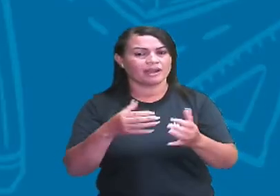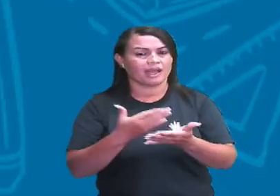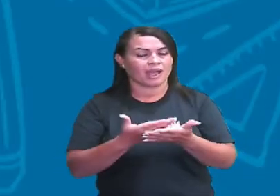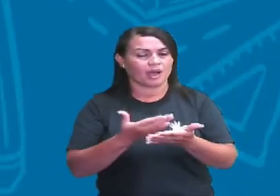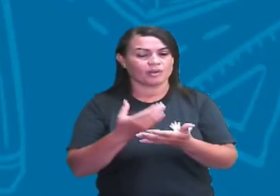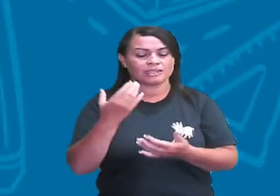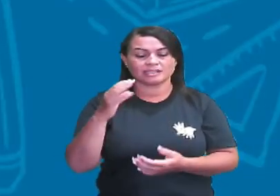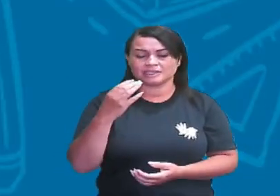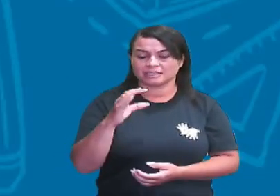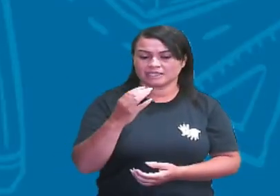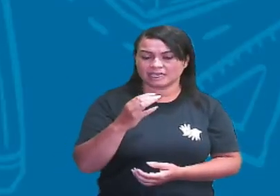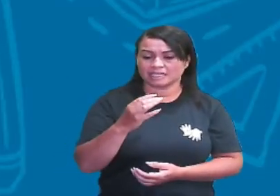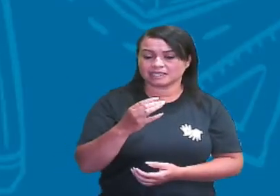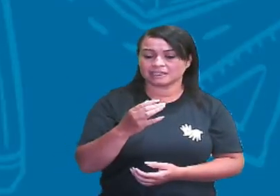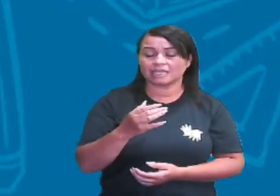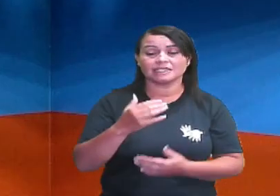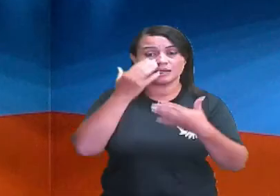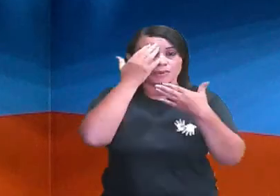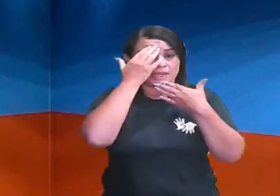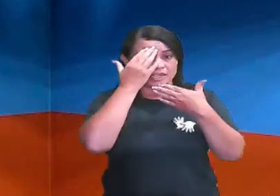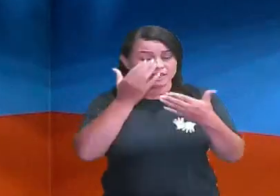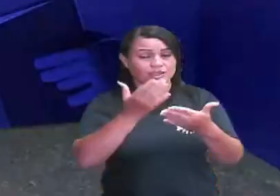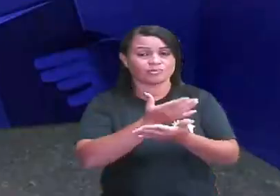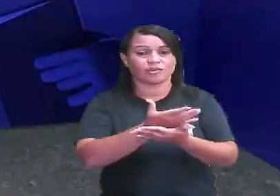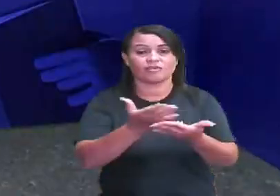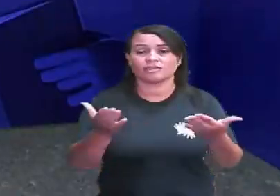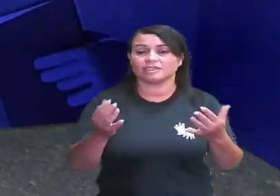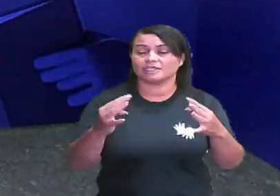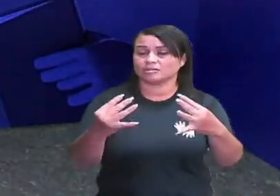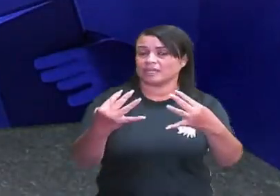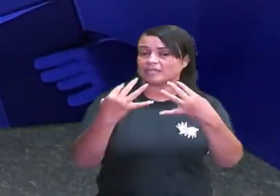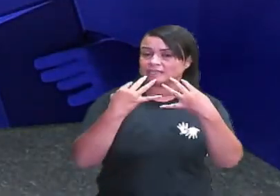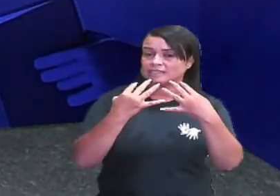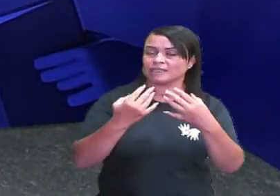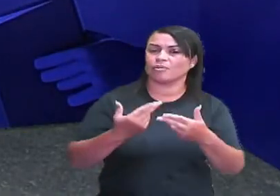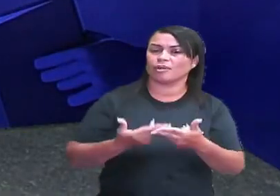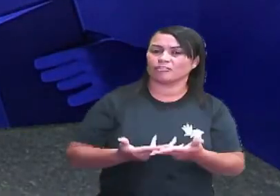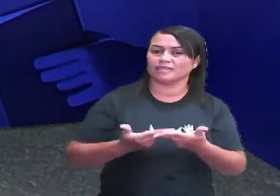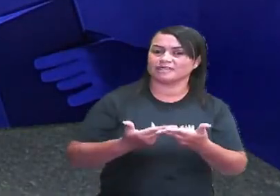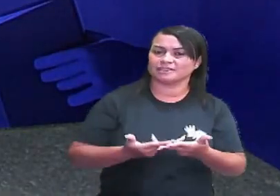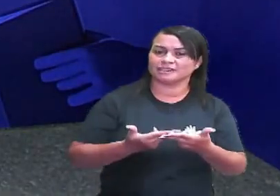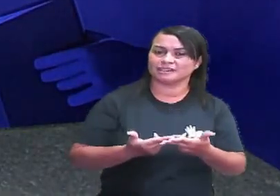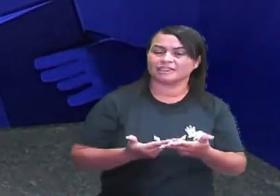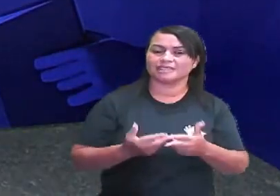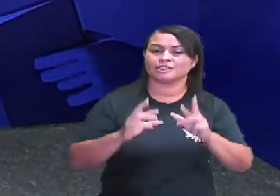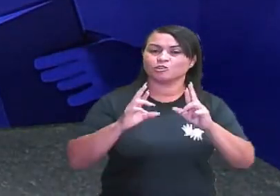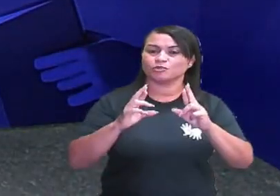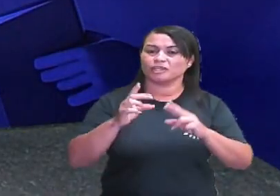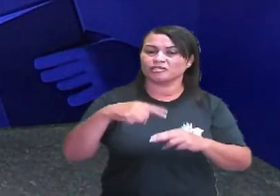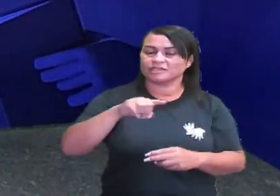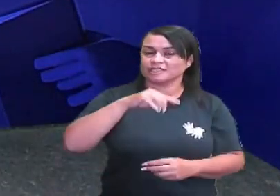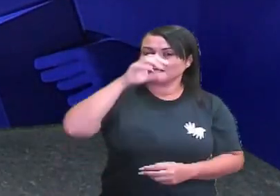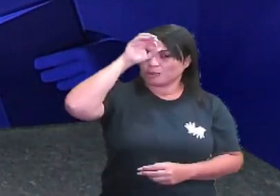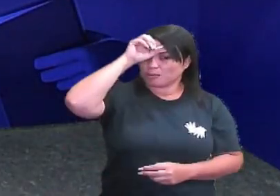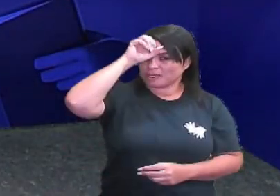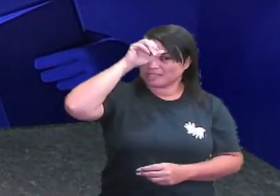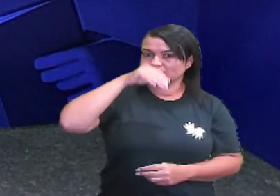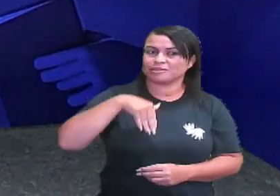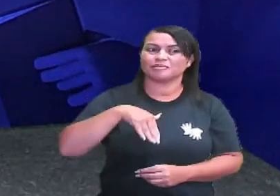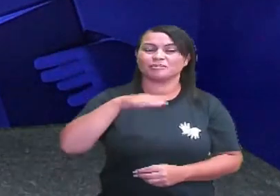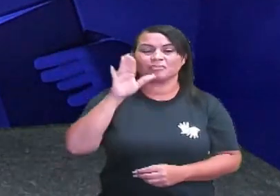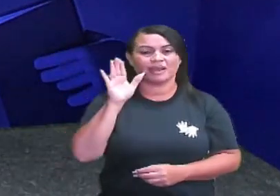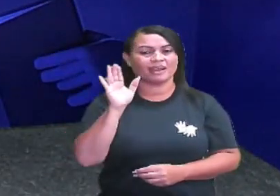aula de ciências. E eu agradeço a vocês pela atenção, pela paciência. Espero que vocês tenham aprendido bastante